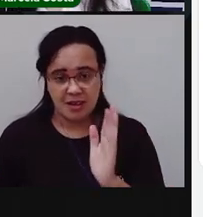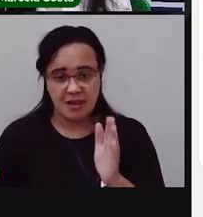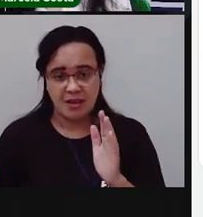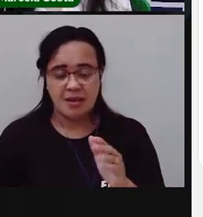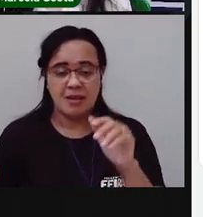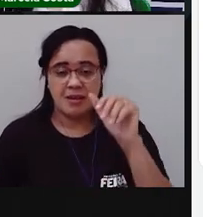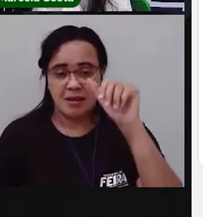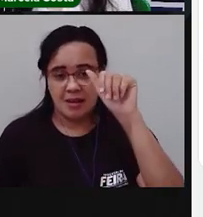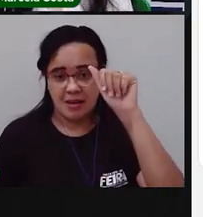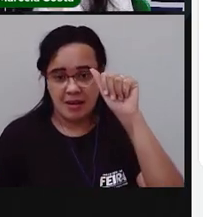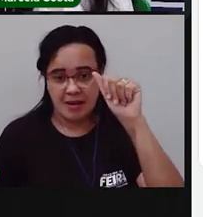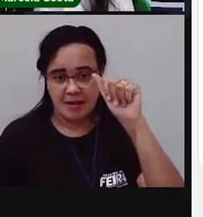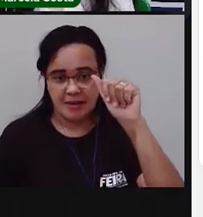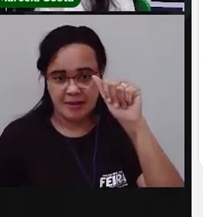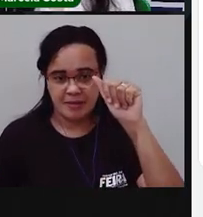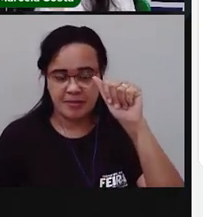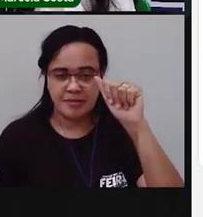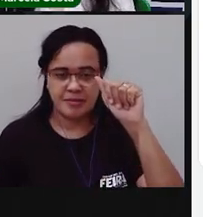a letra A.